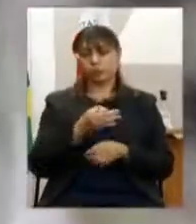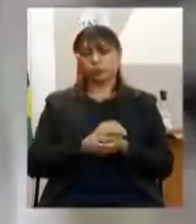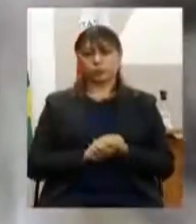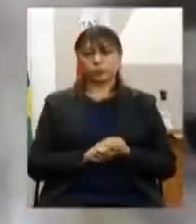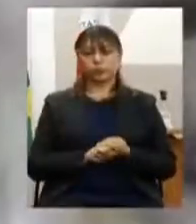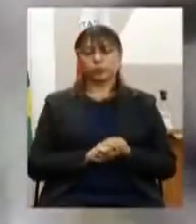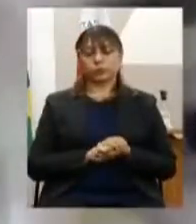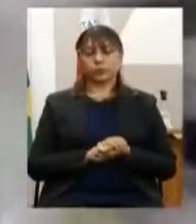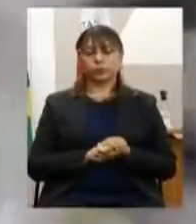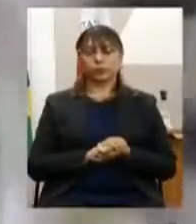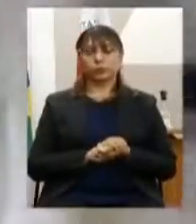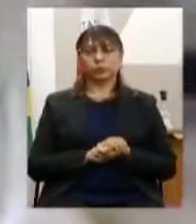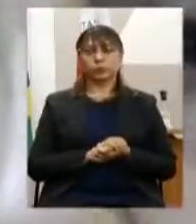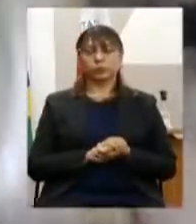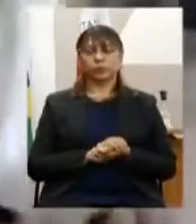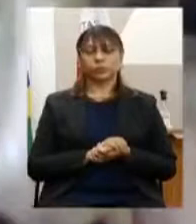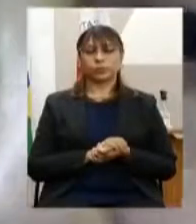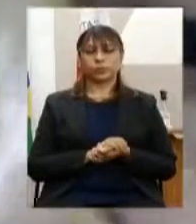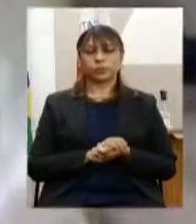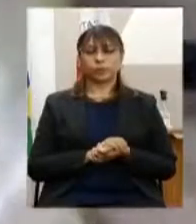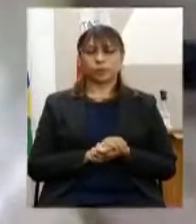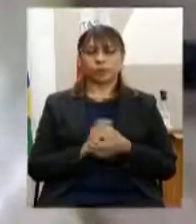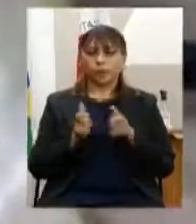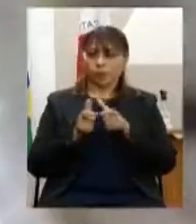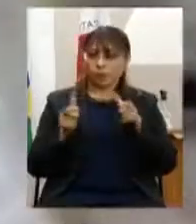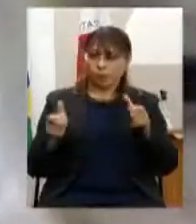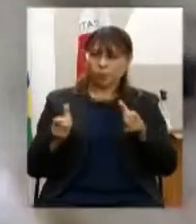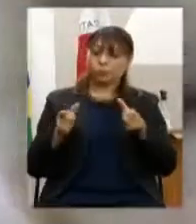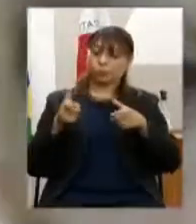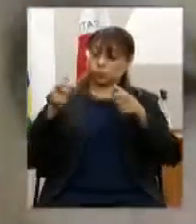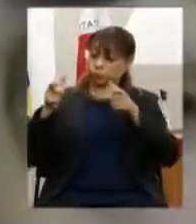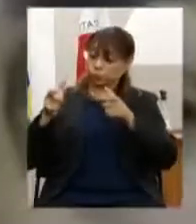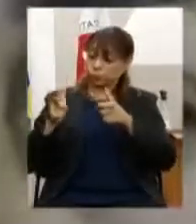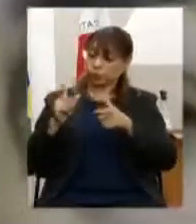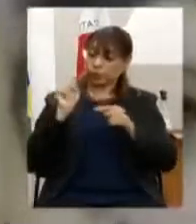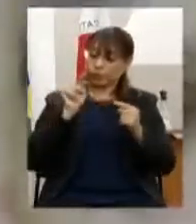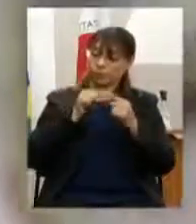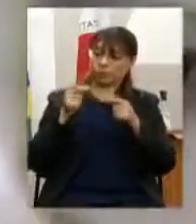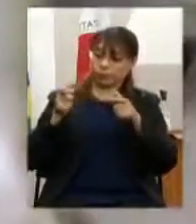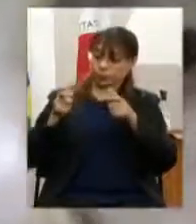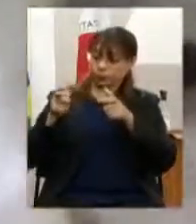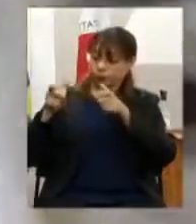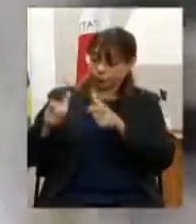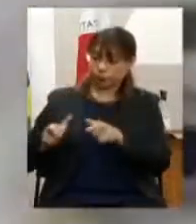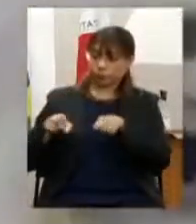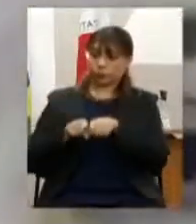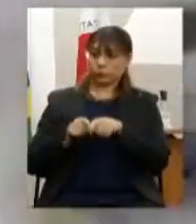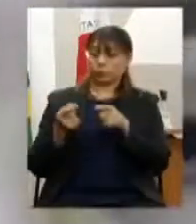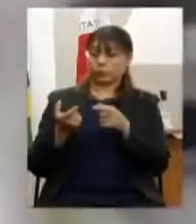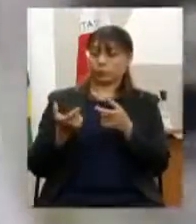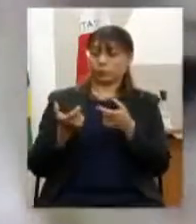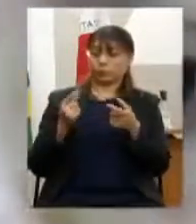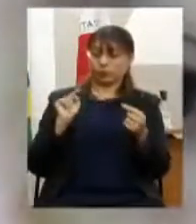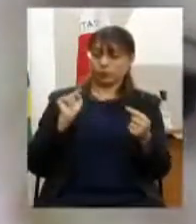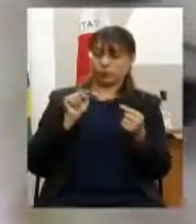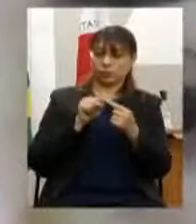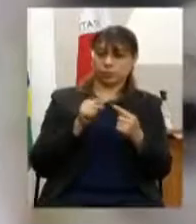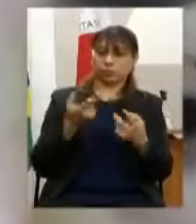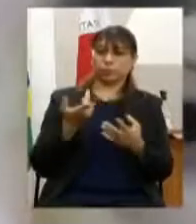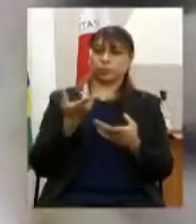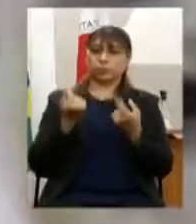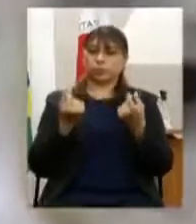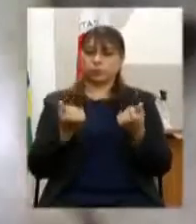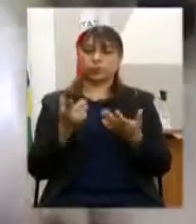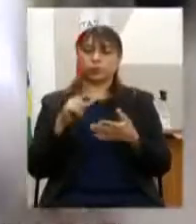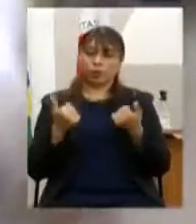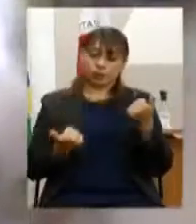sugestão, desculpa, foi aumentar as metas físicas e financeiras da ação 2035, que é Apoio à Política